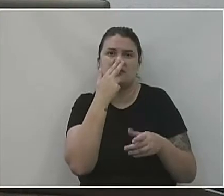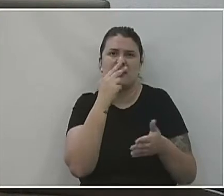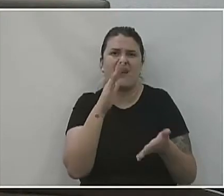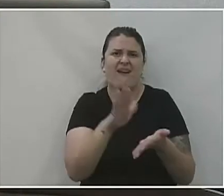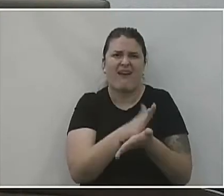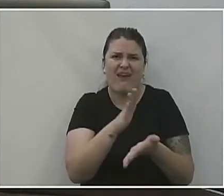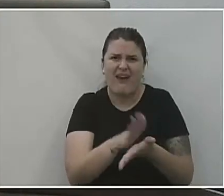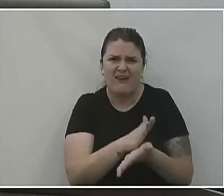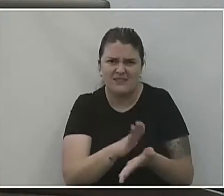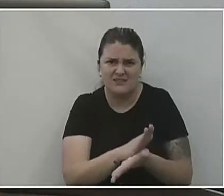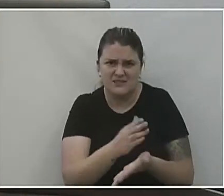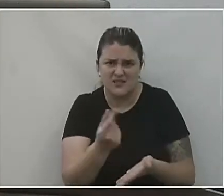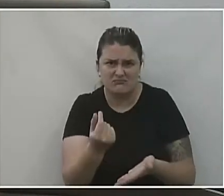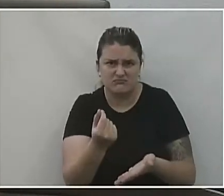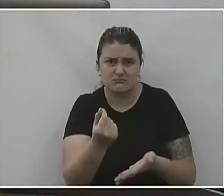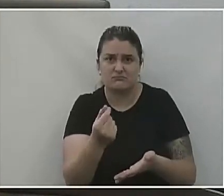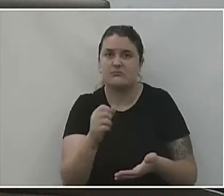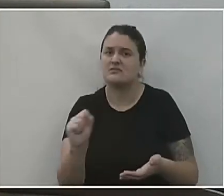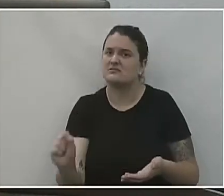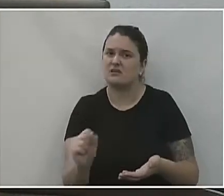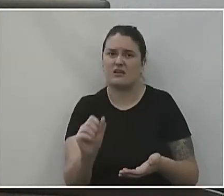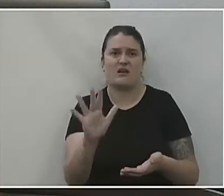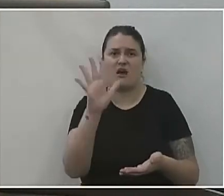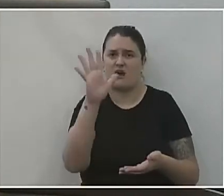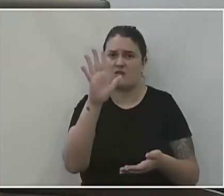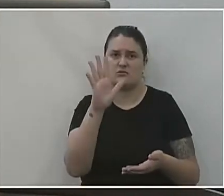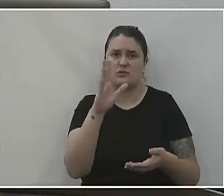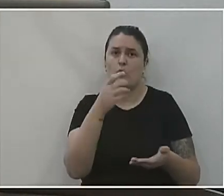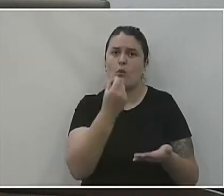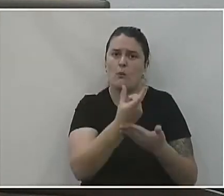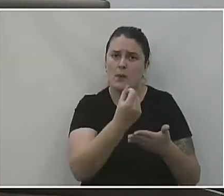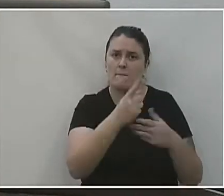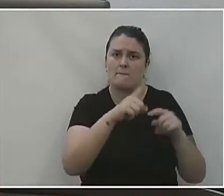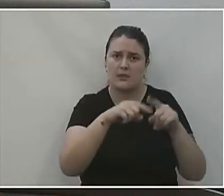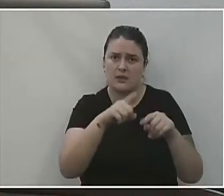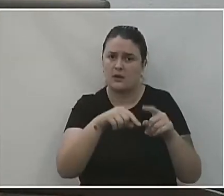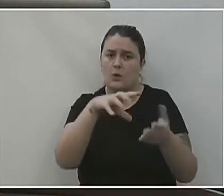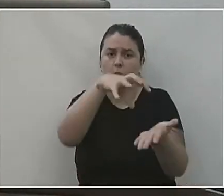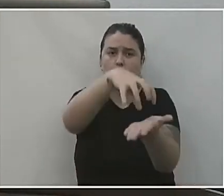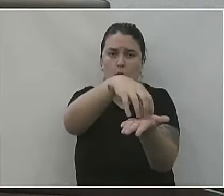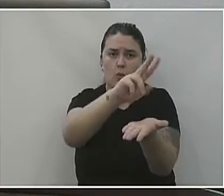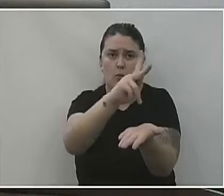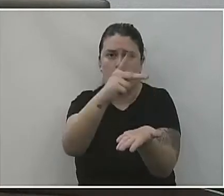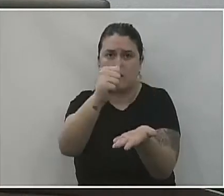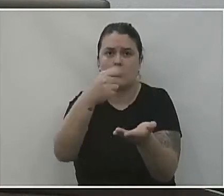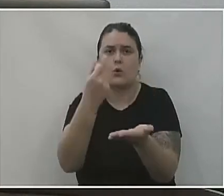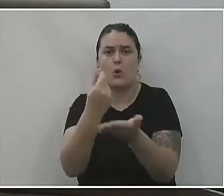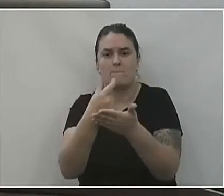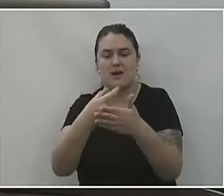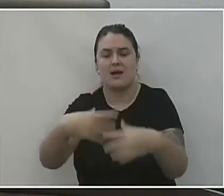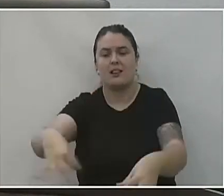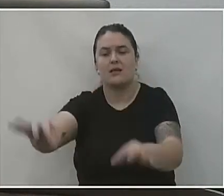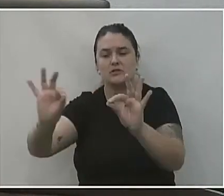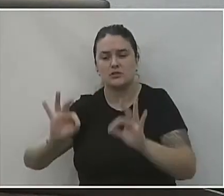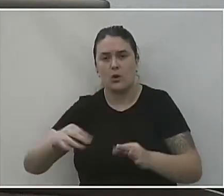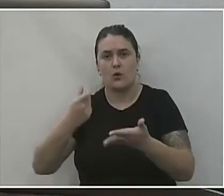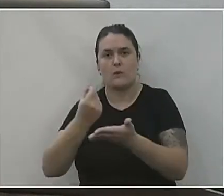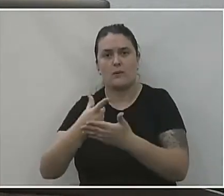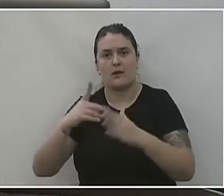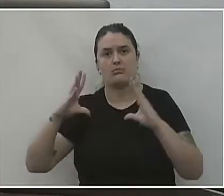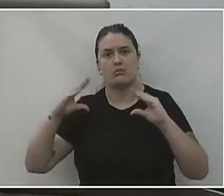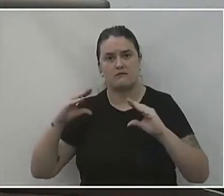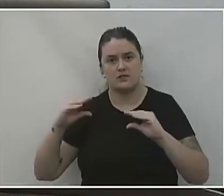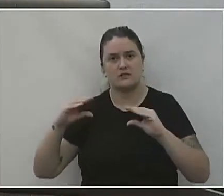muito dinheiro, mas o custo hoje de uma manutenção, como a gente fez a UPA, a gente teve que comprar mais lençol, mais travesseiro,